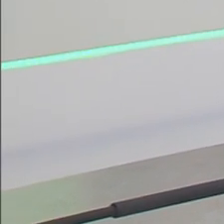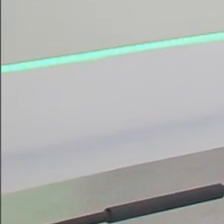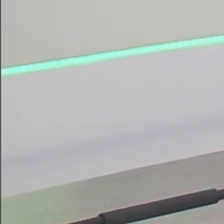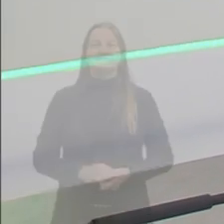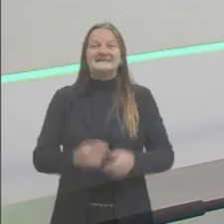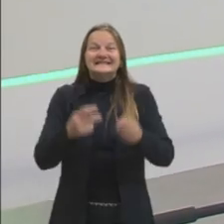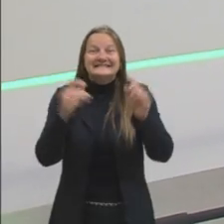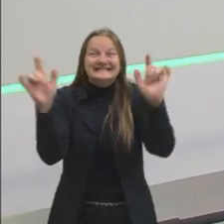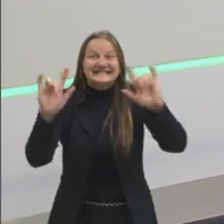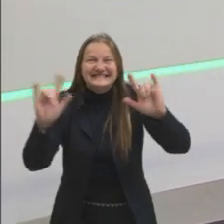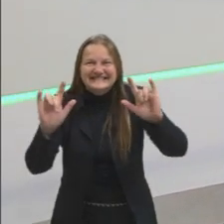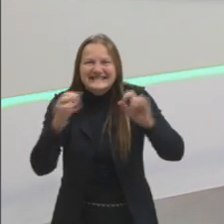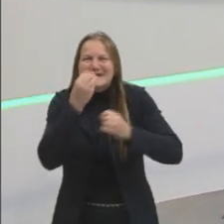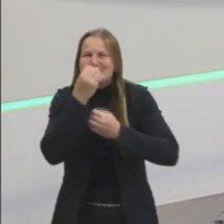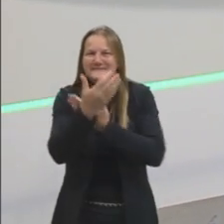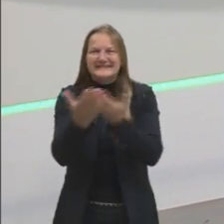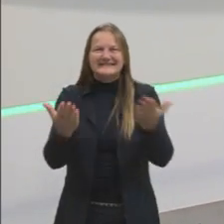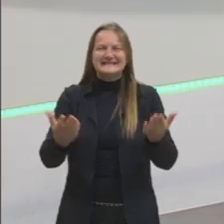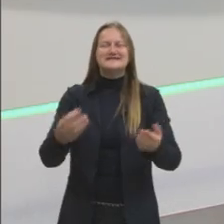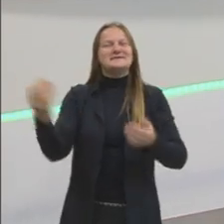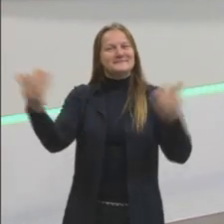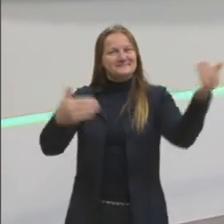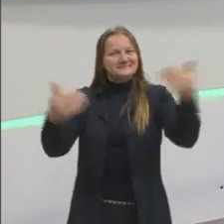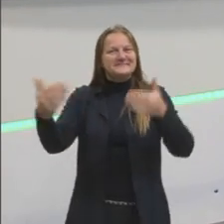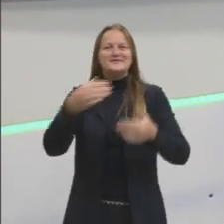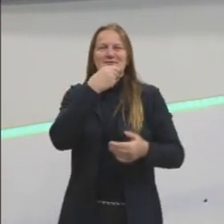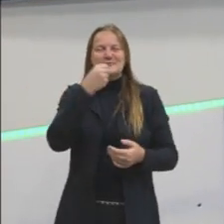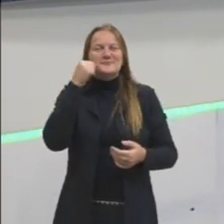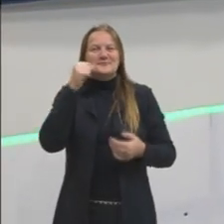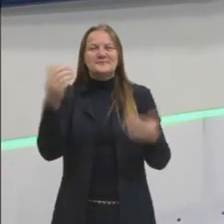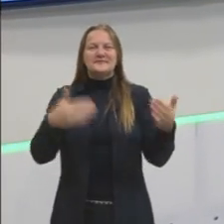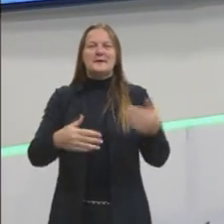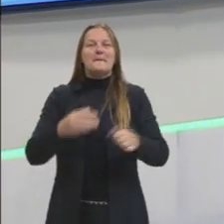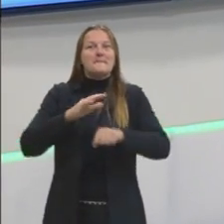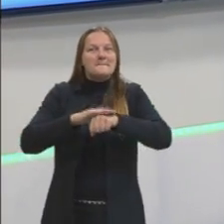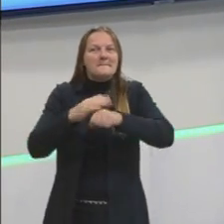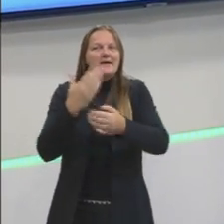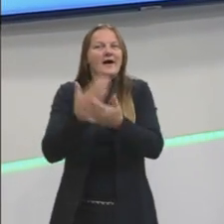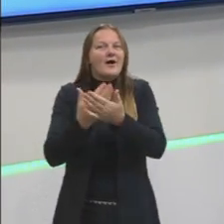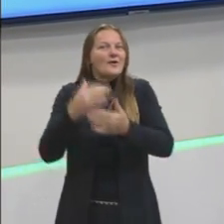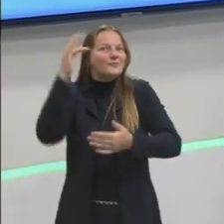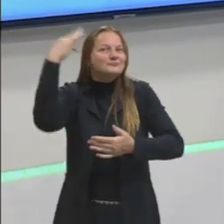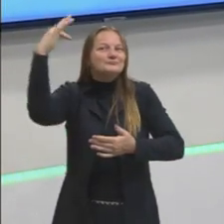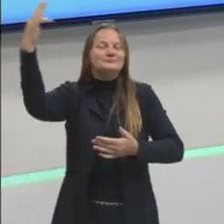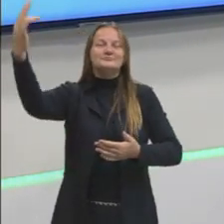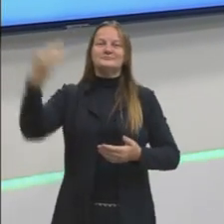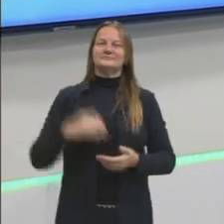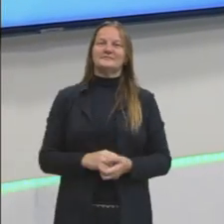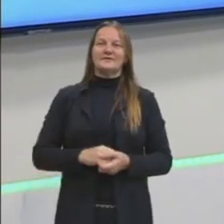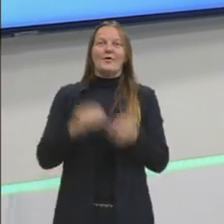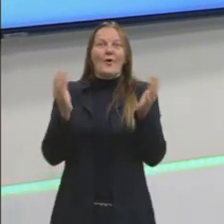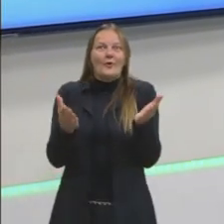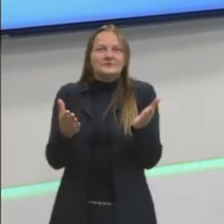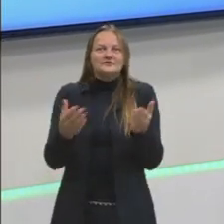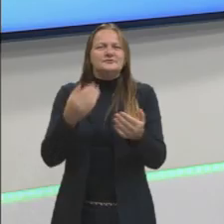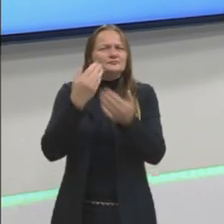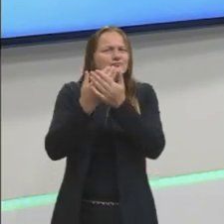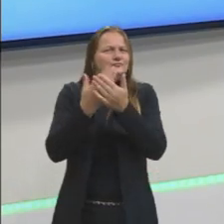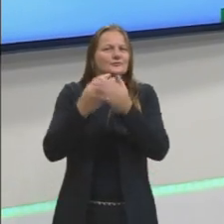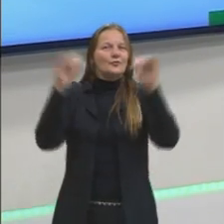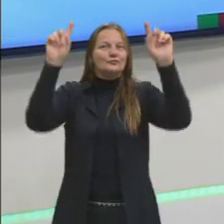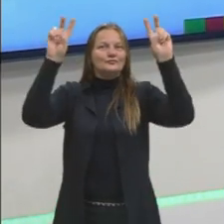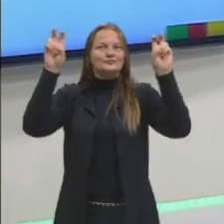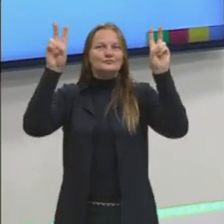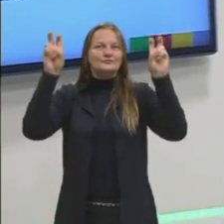Fala aí rapaziada, tudo bem? Seja bem-vindo, seja bem-vinda para mais uma aula de filosofia. Hoje vamos estudar o tema,